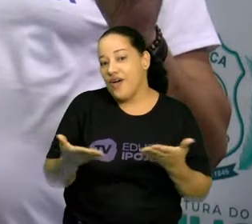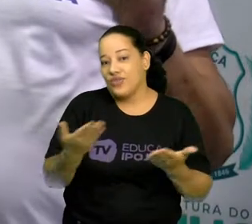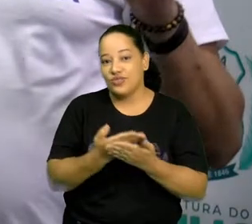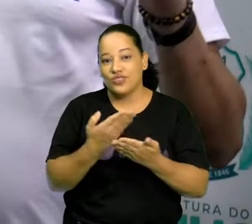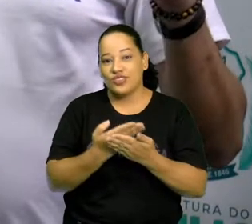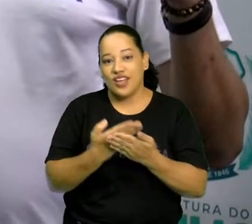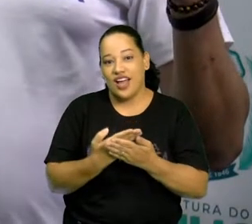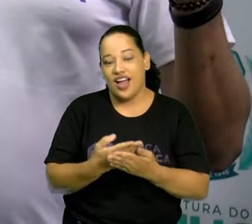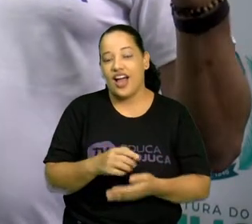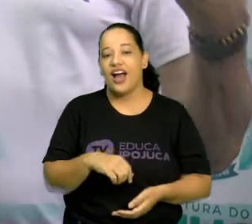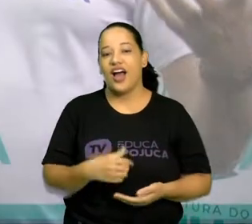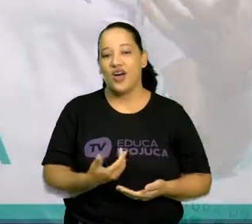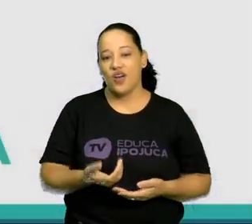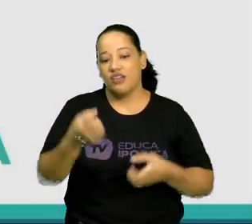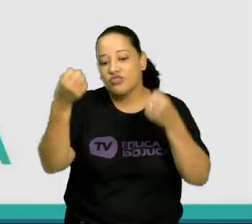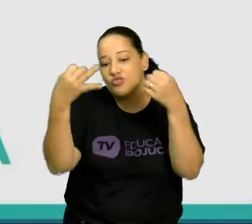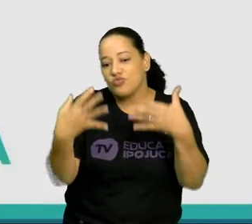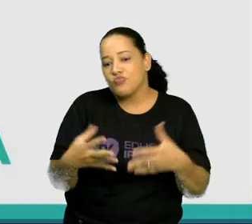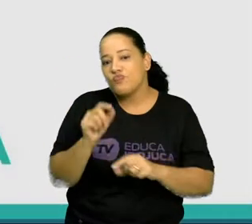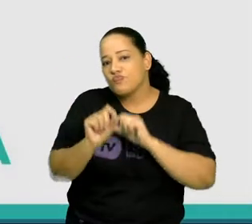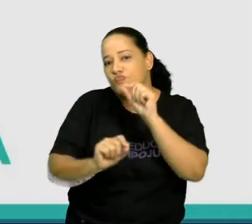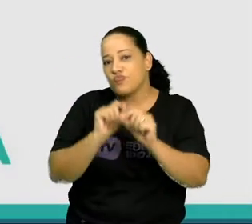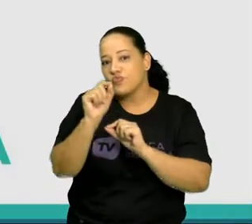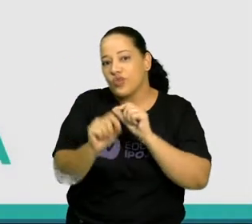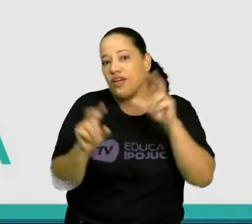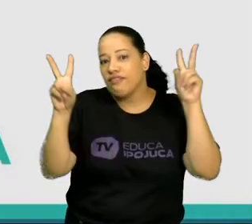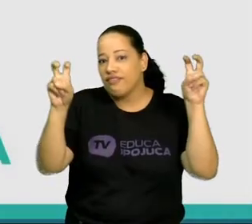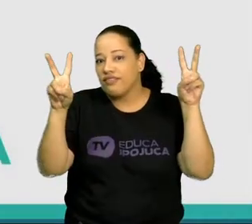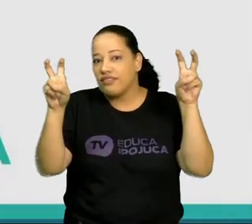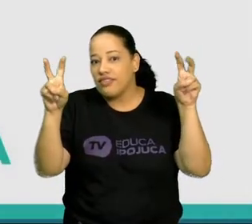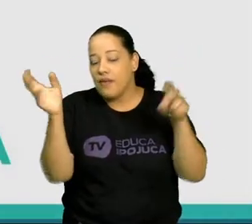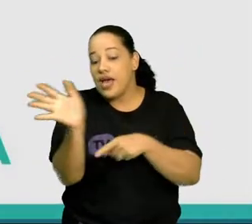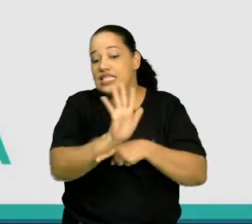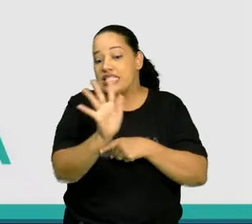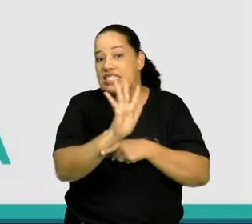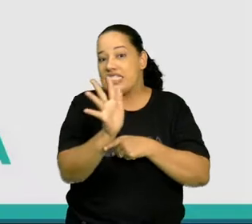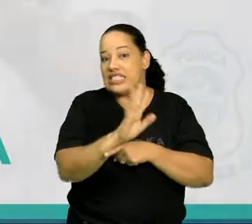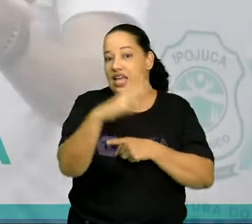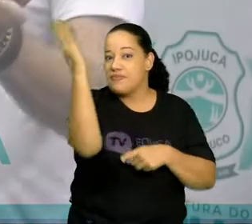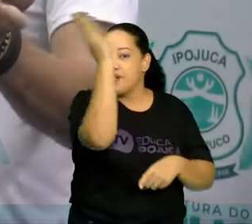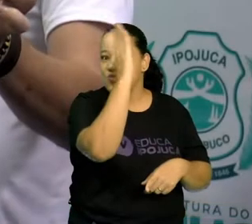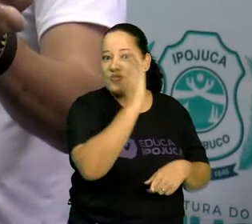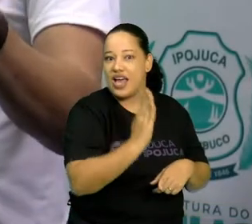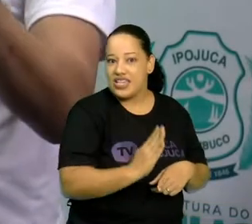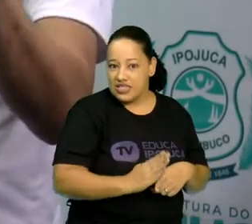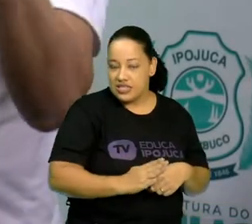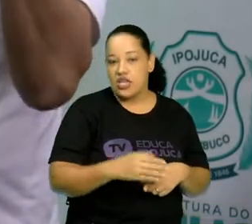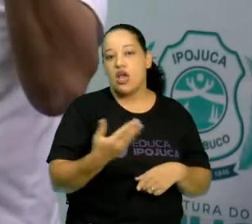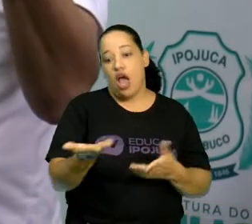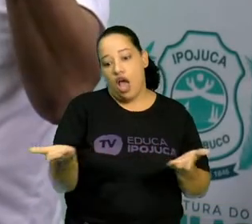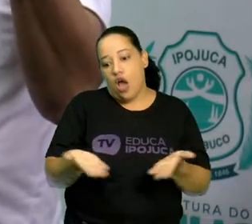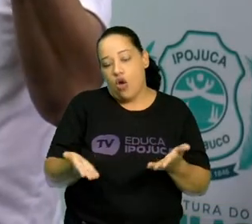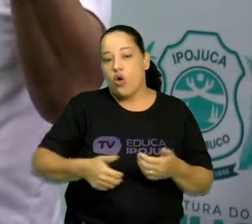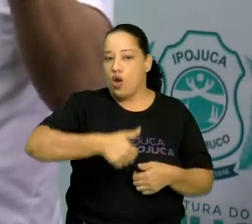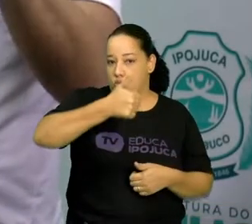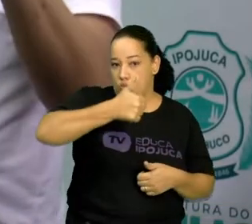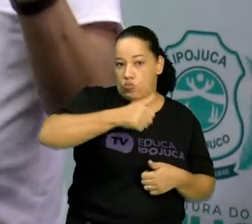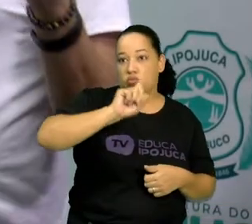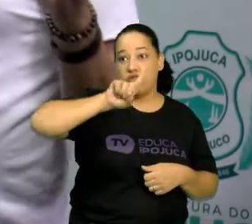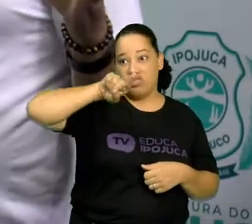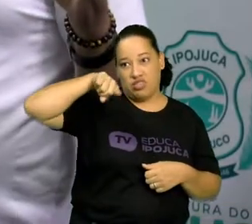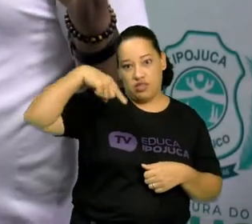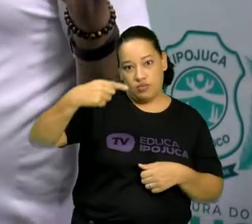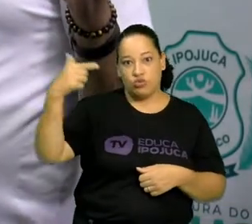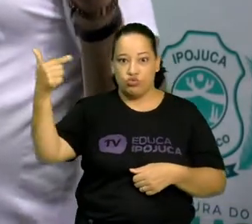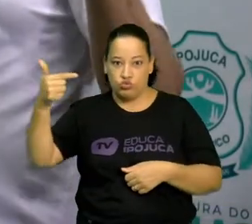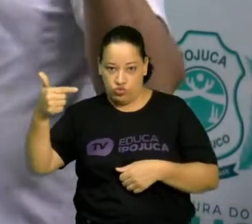aula de hoje falaremos sobre o cinema brasileiro. Essa é a parte 1 da aula, vai ter uma parte 2 depois, porque é